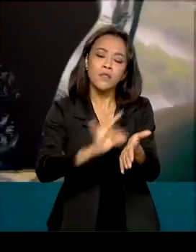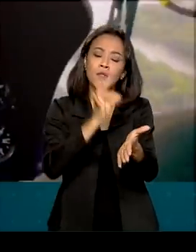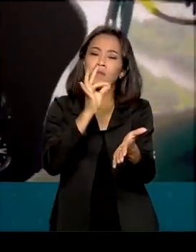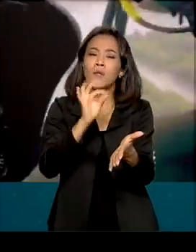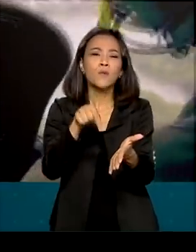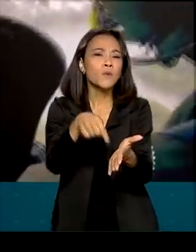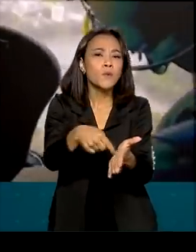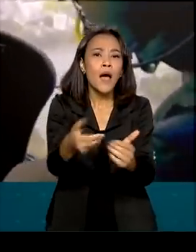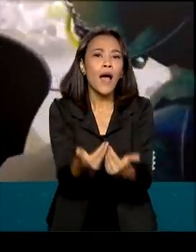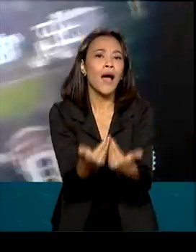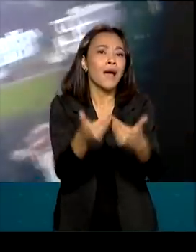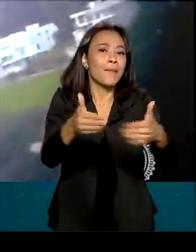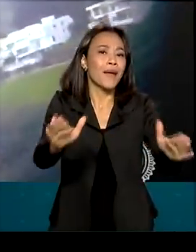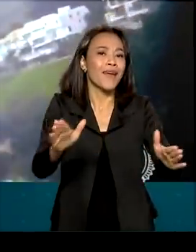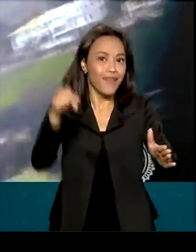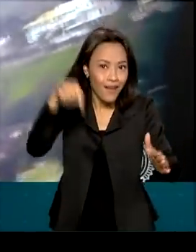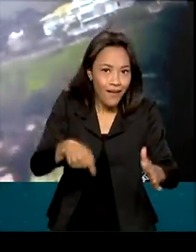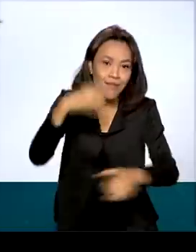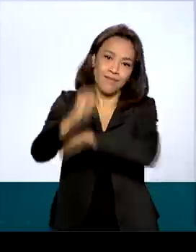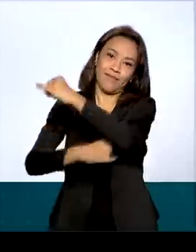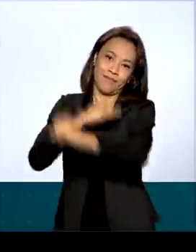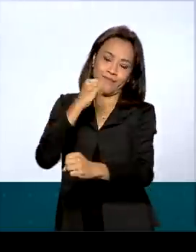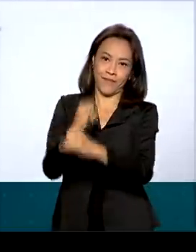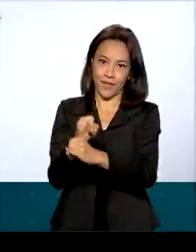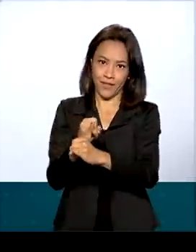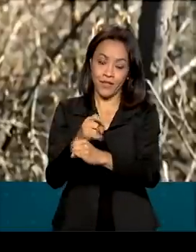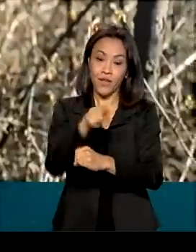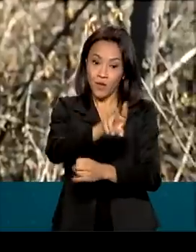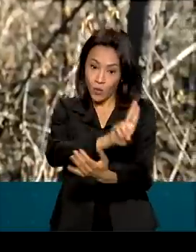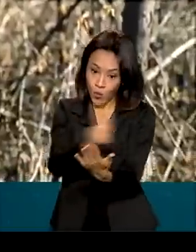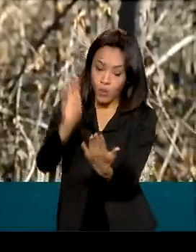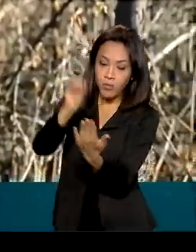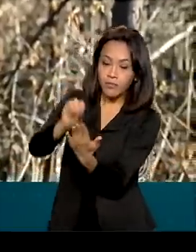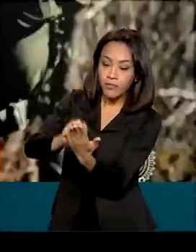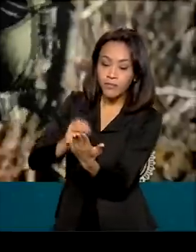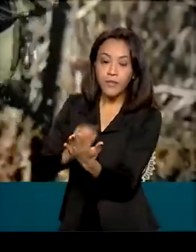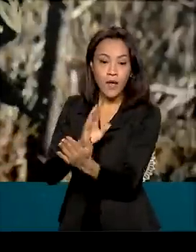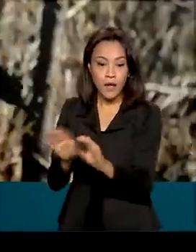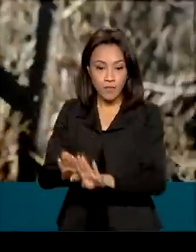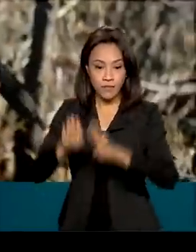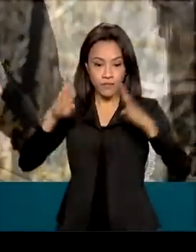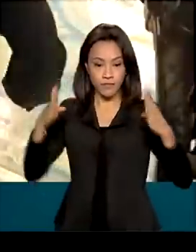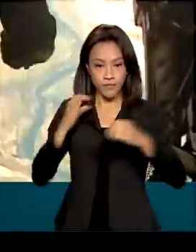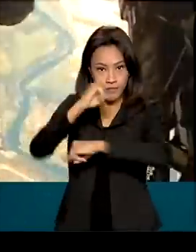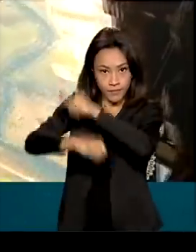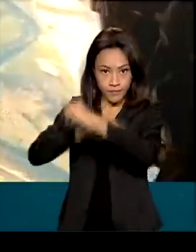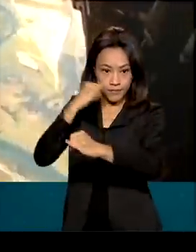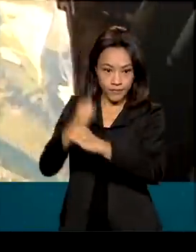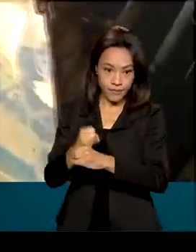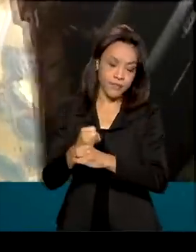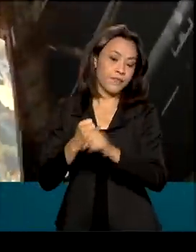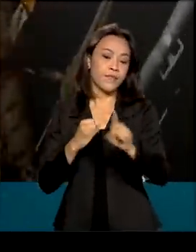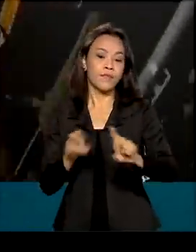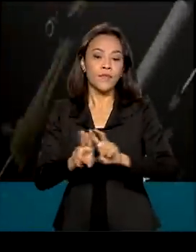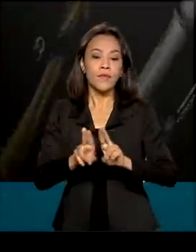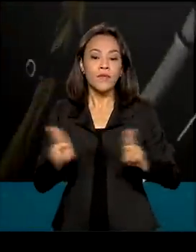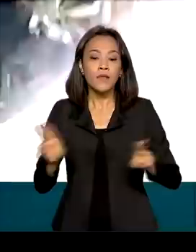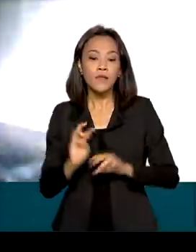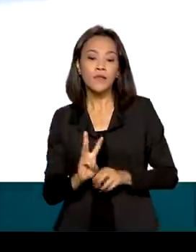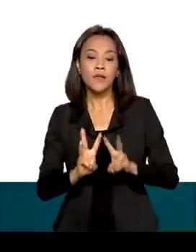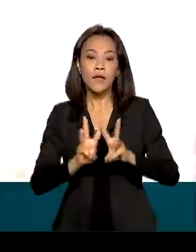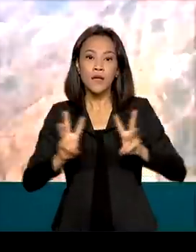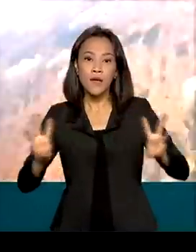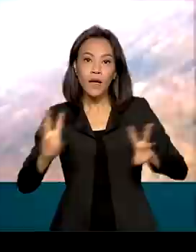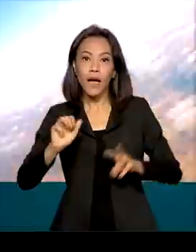exclusivamente no formato online. Para se alistar, basta acessar o site alistamento.eb.mil